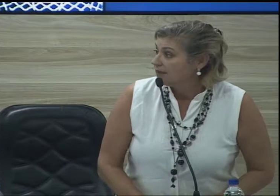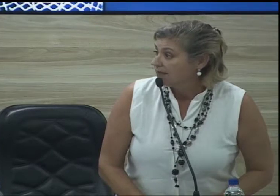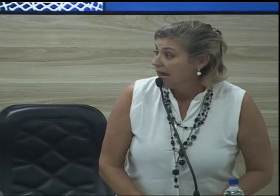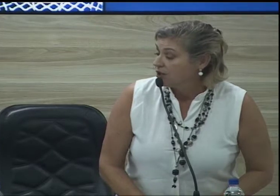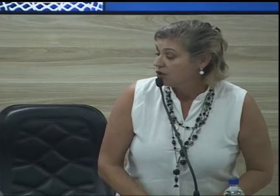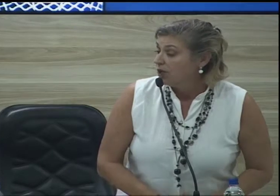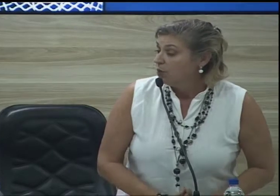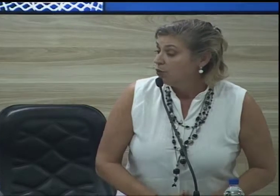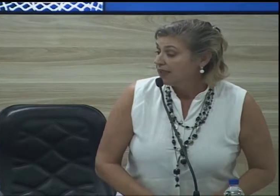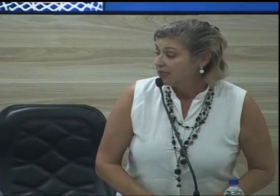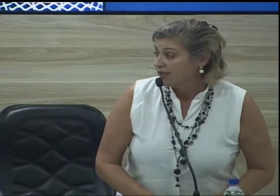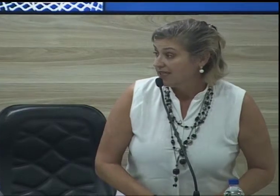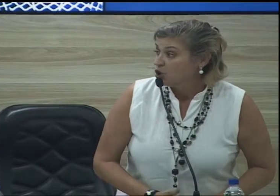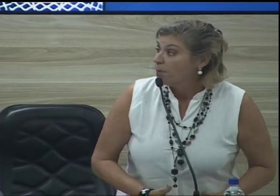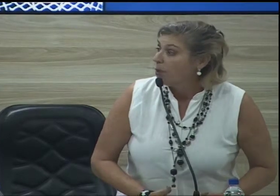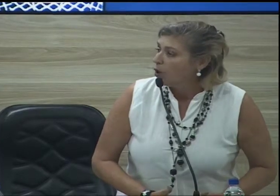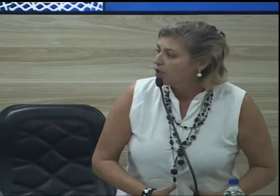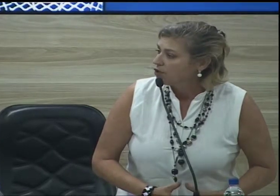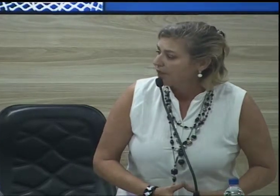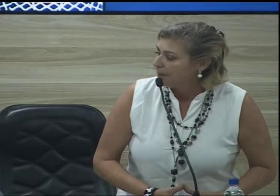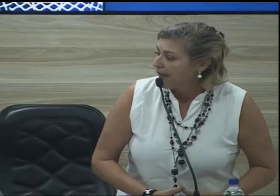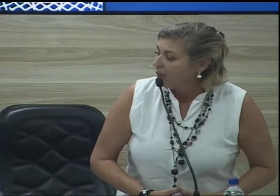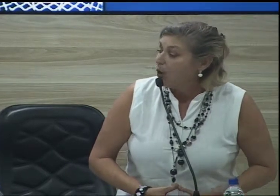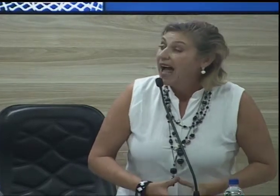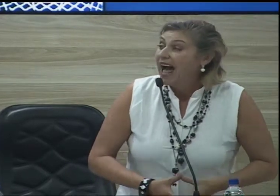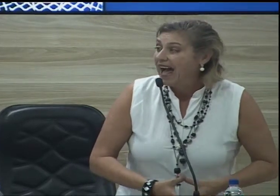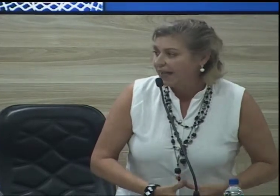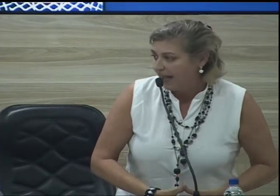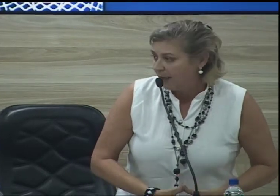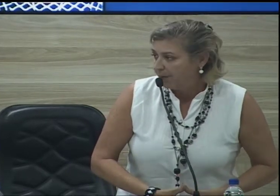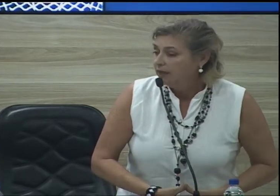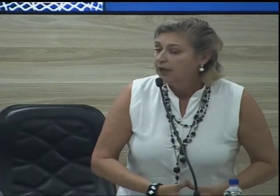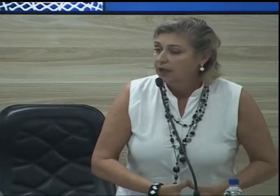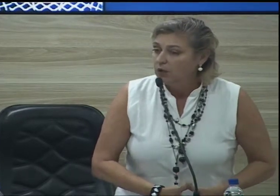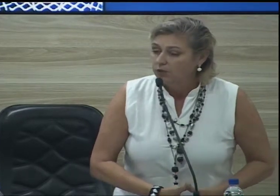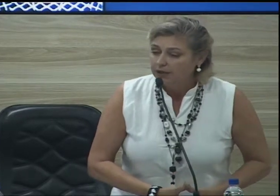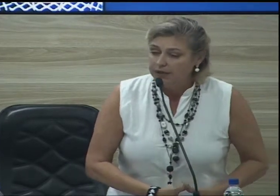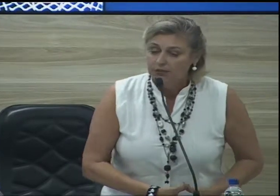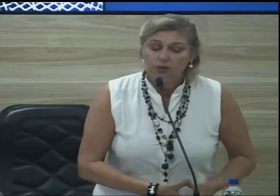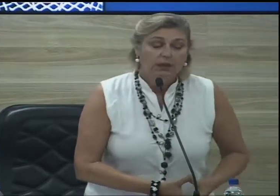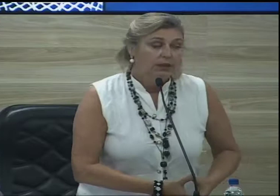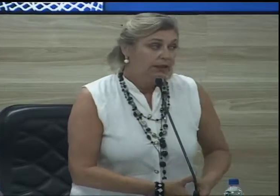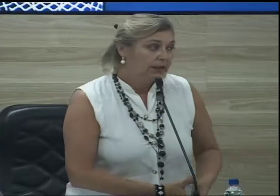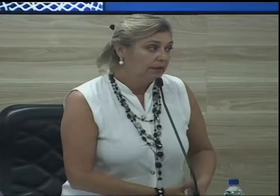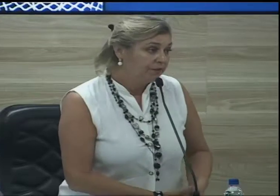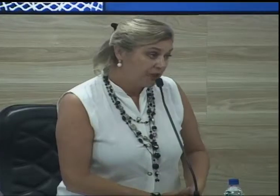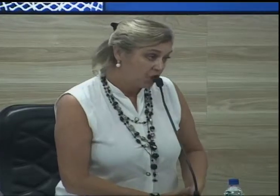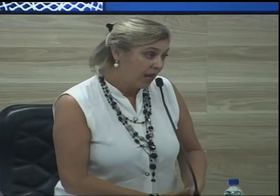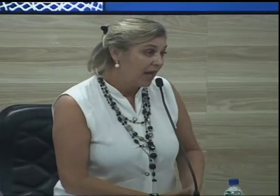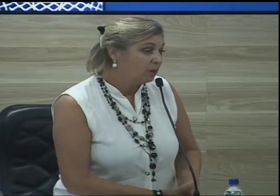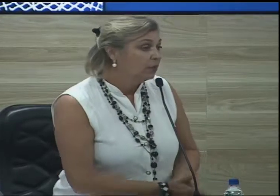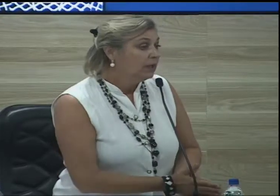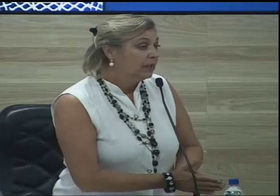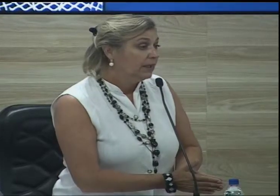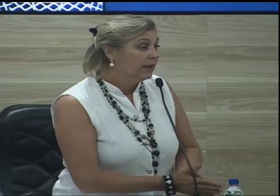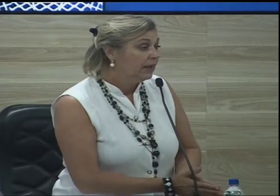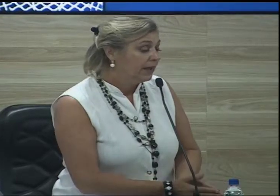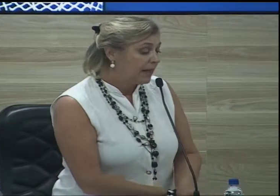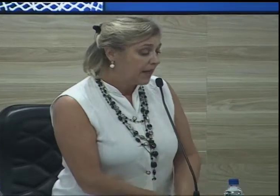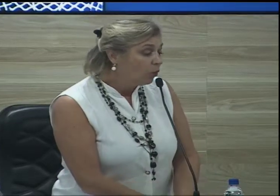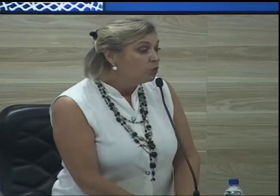esse descarte, muitas vezes depois do trabalho, acaba encontrando fechado